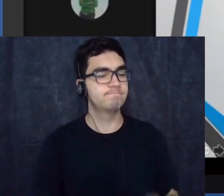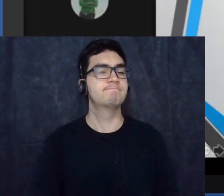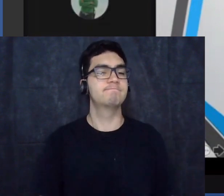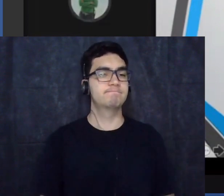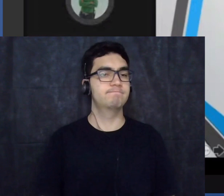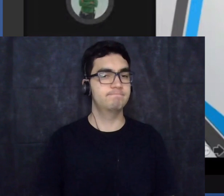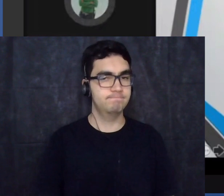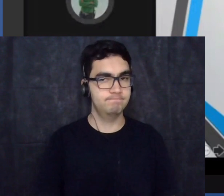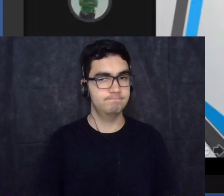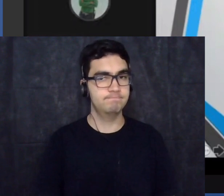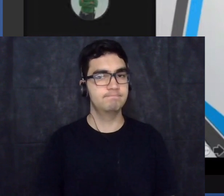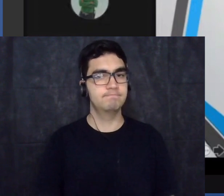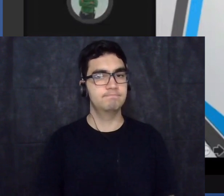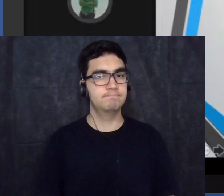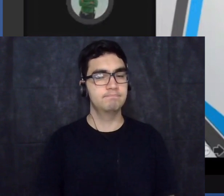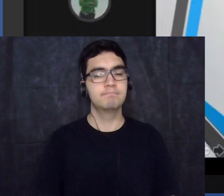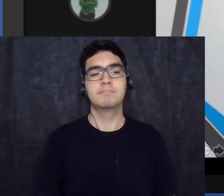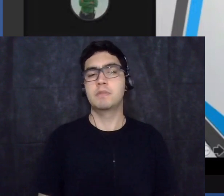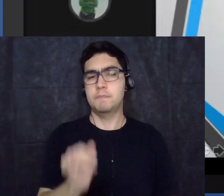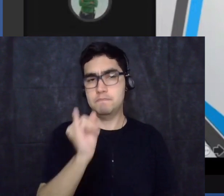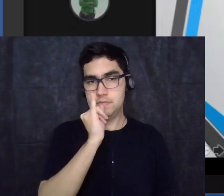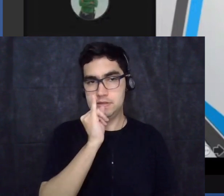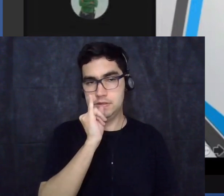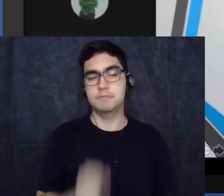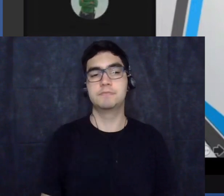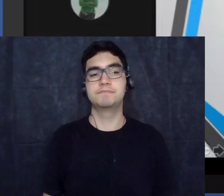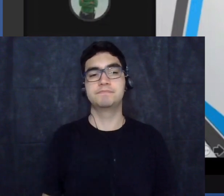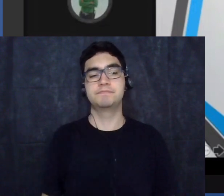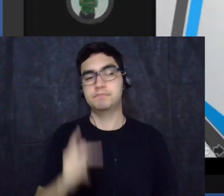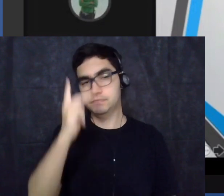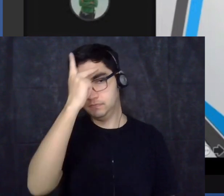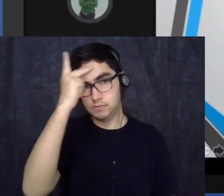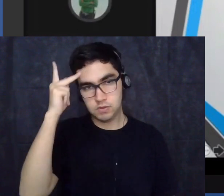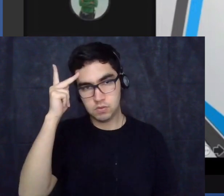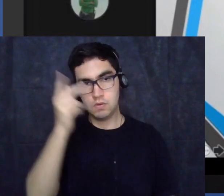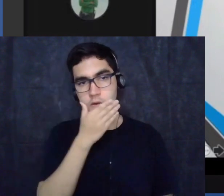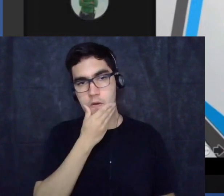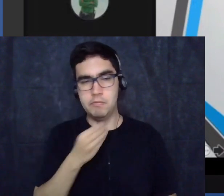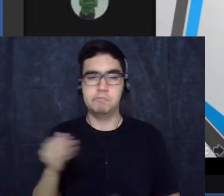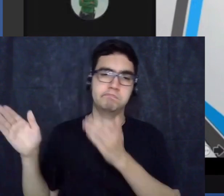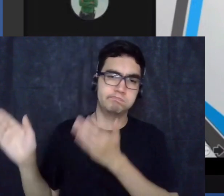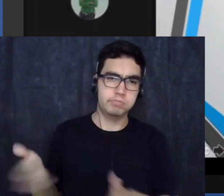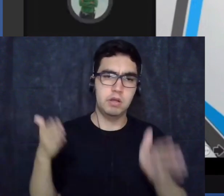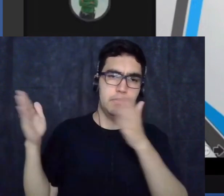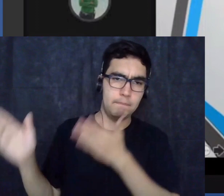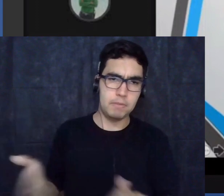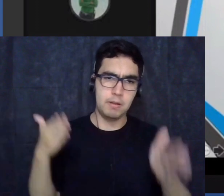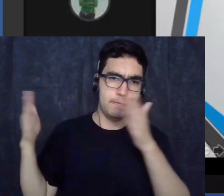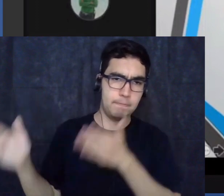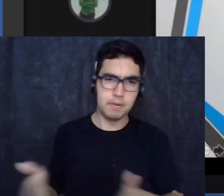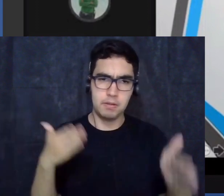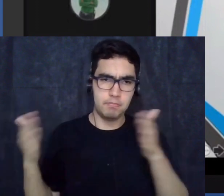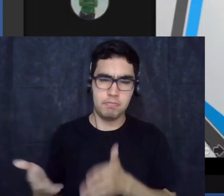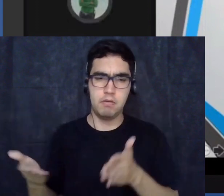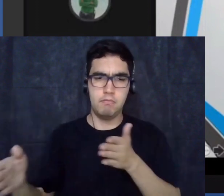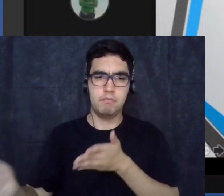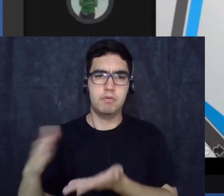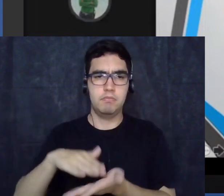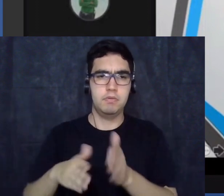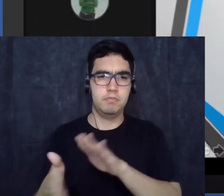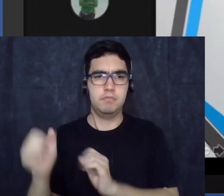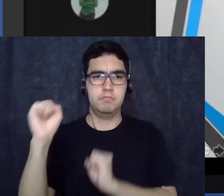se o operário, o trabalhador urbano, nos grandes centros, são vítimas da